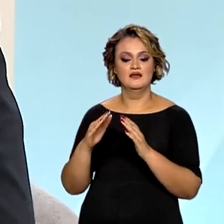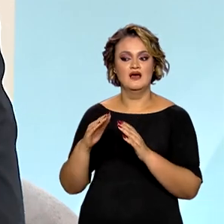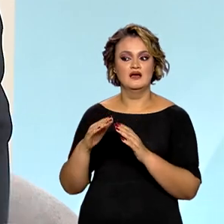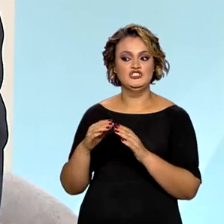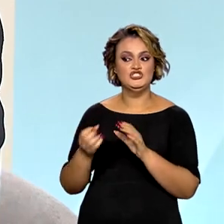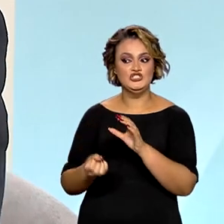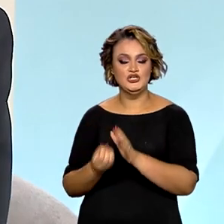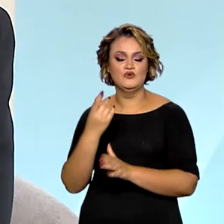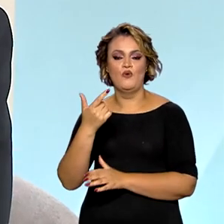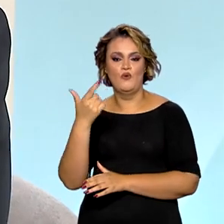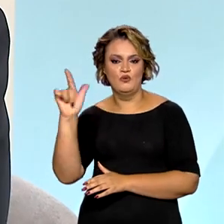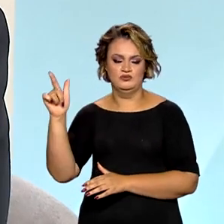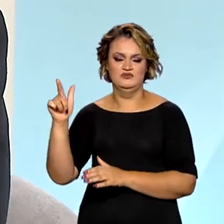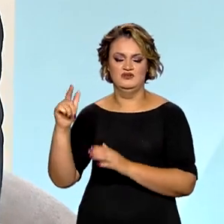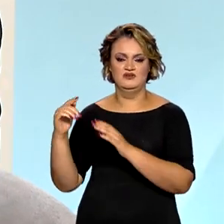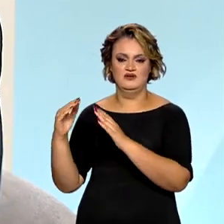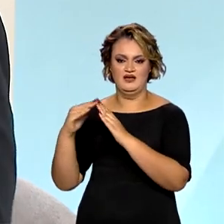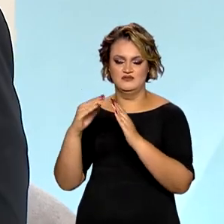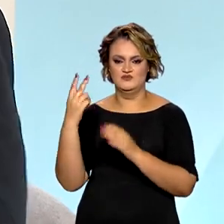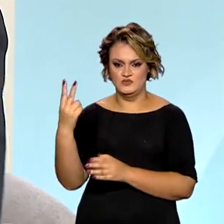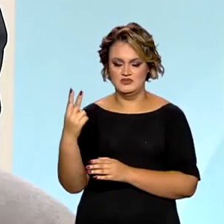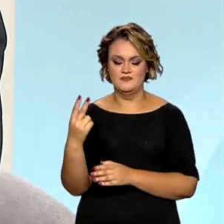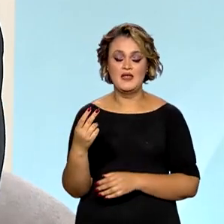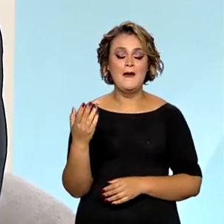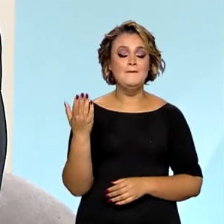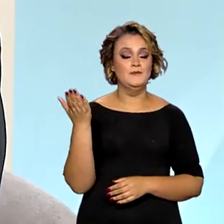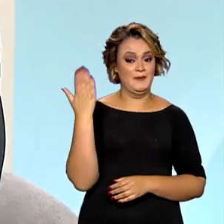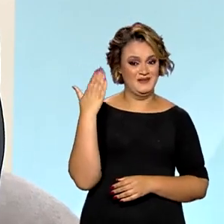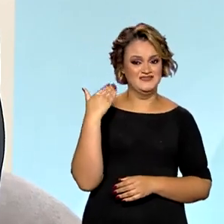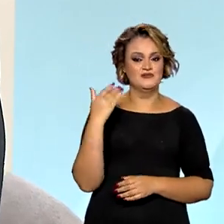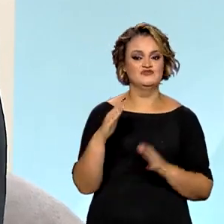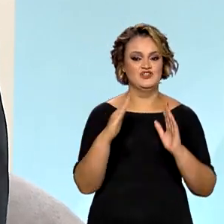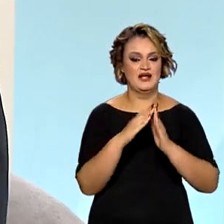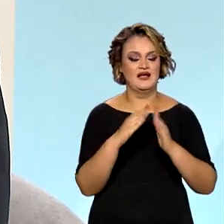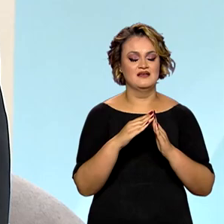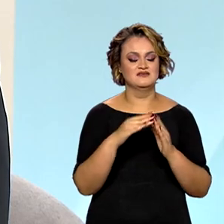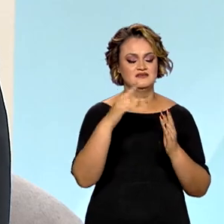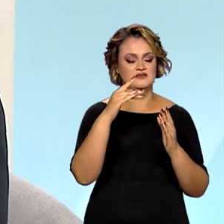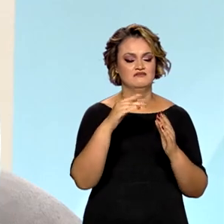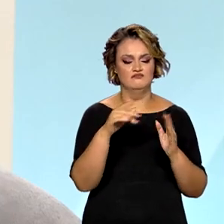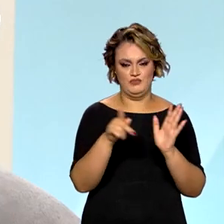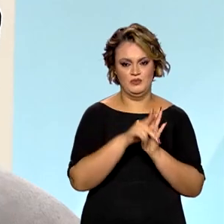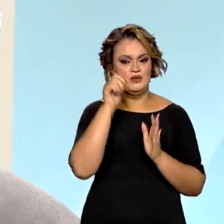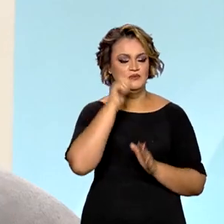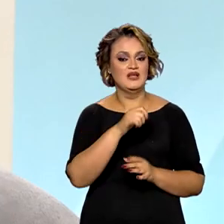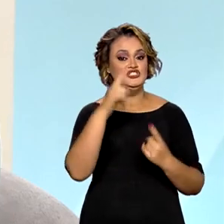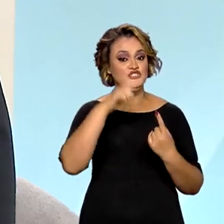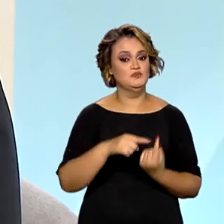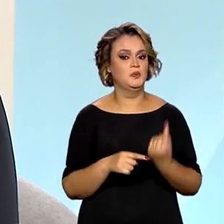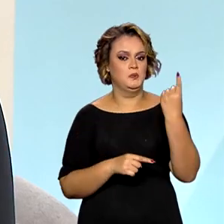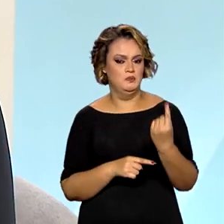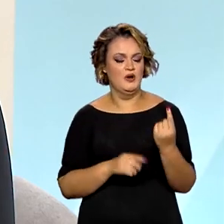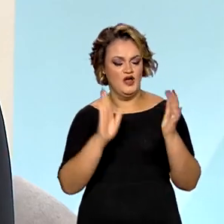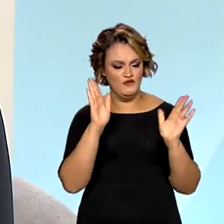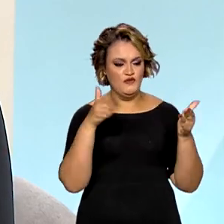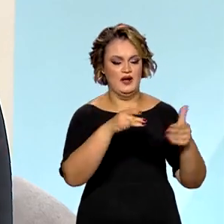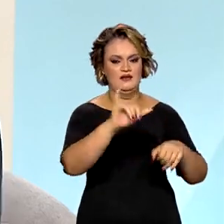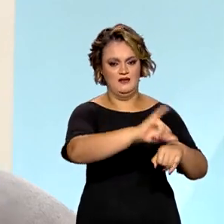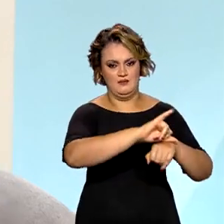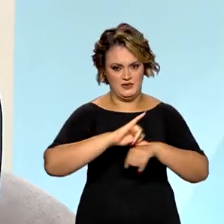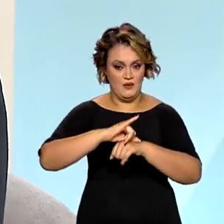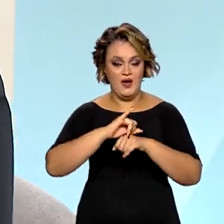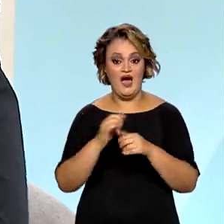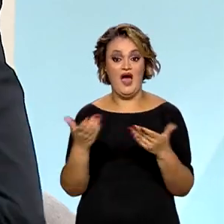criamos tipologias. Anteriormente, existia uma Casa da Mulher Brasileira, um formato, e ela era destinada exatamente às capitais.